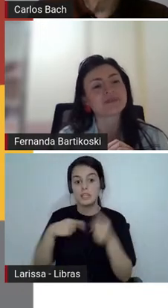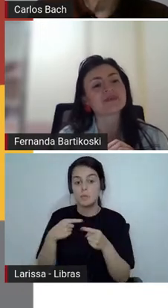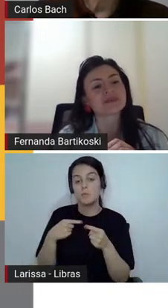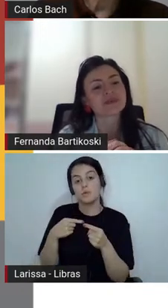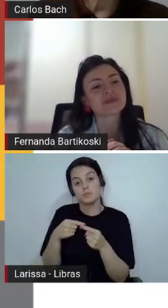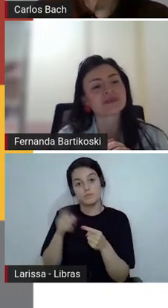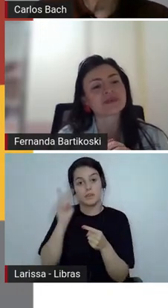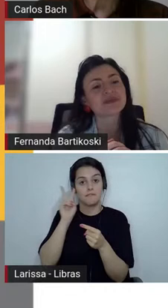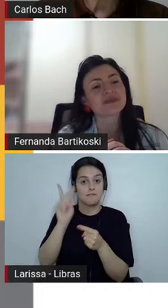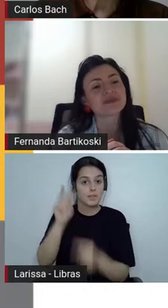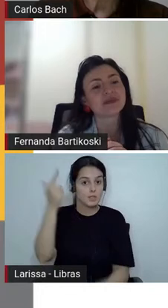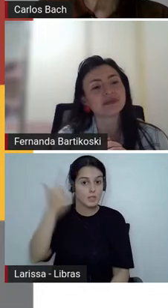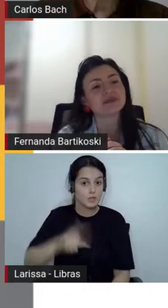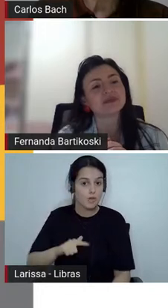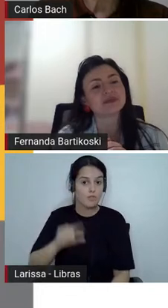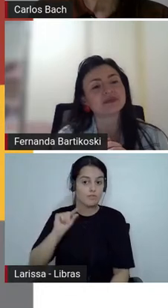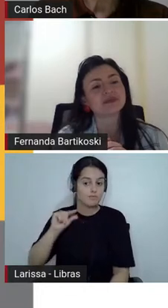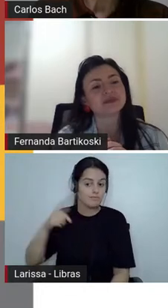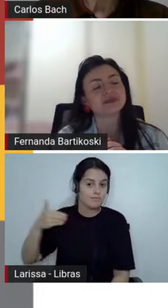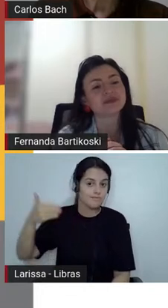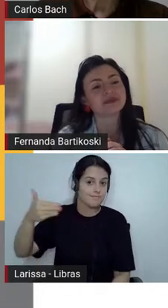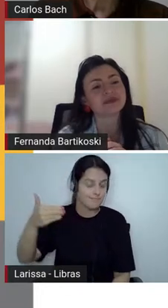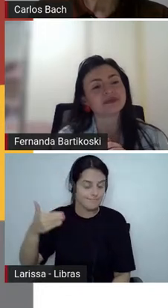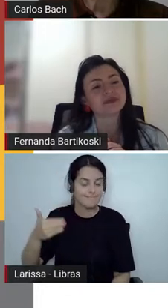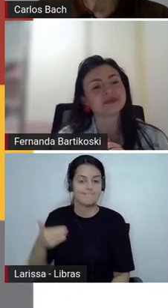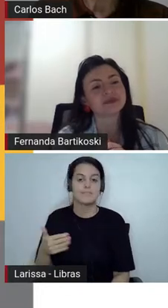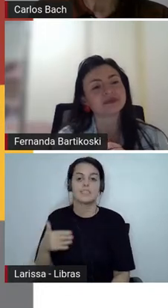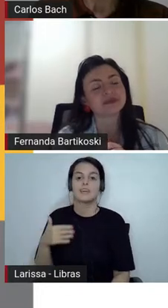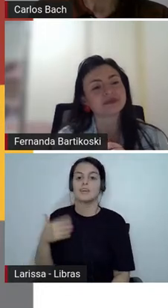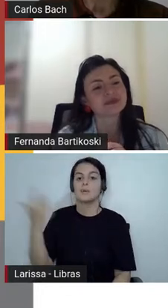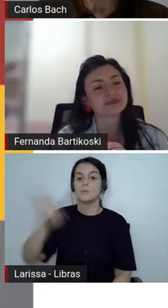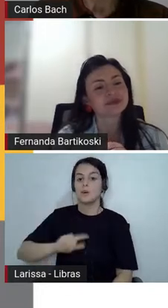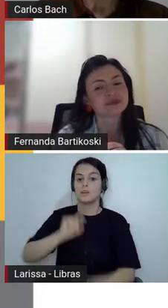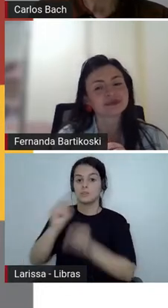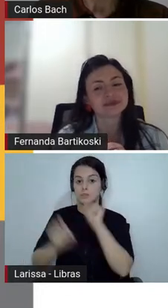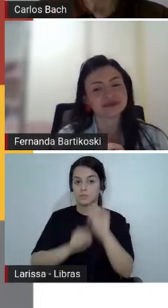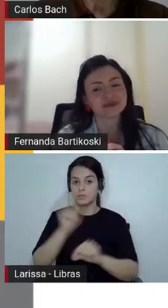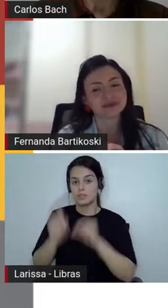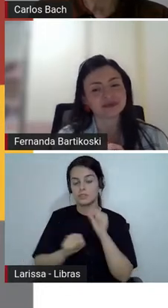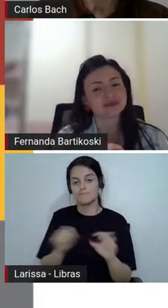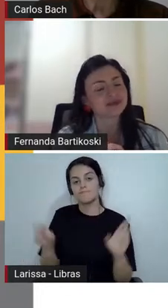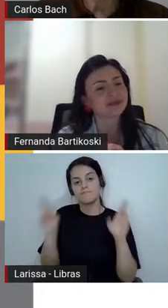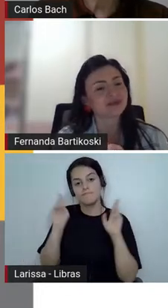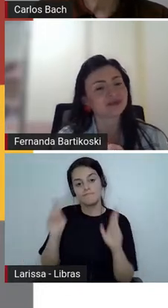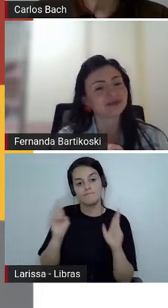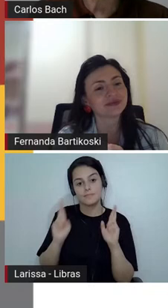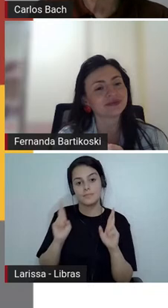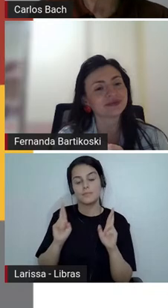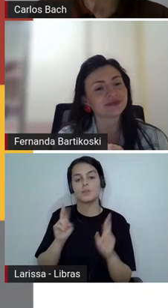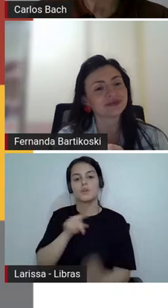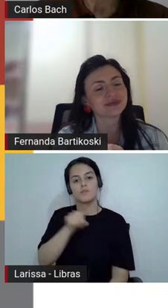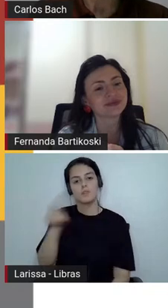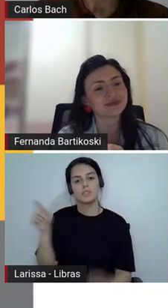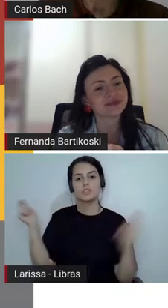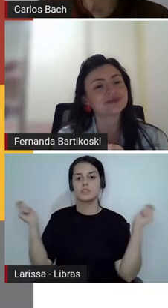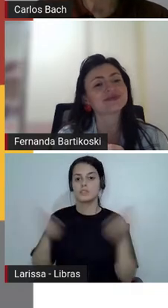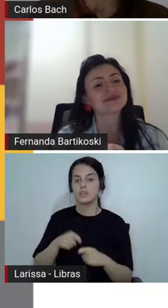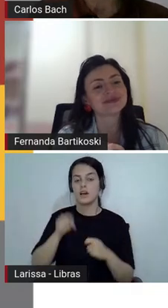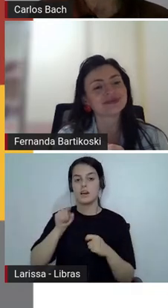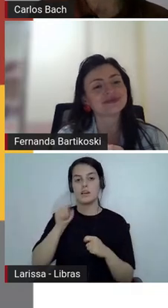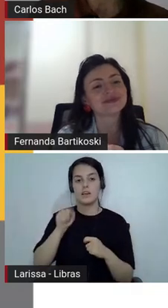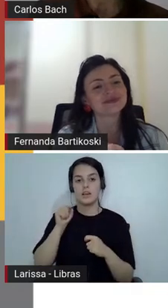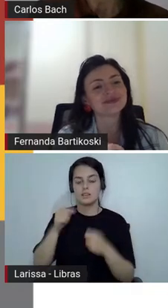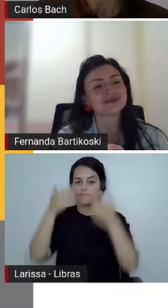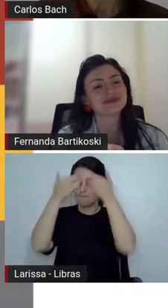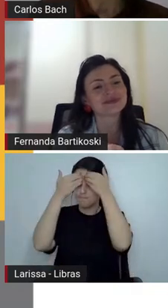mas desejando mesmo que vocês consigam ampliar esse olhar né que a